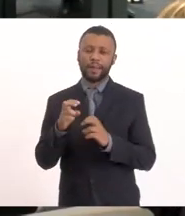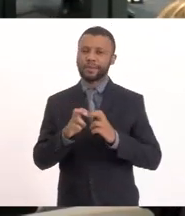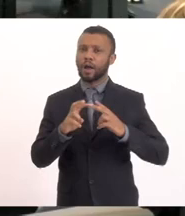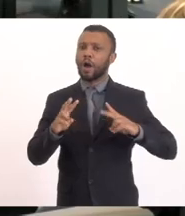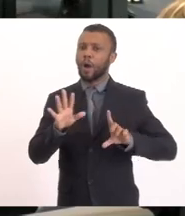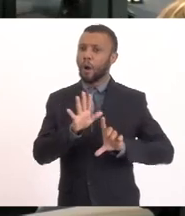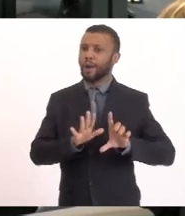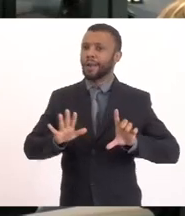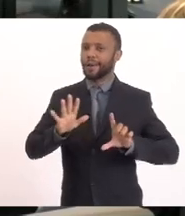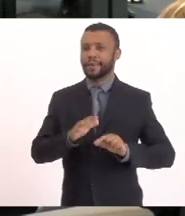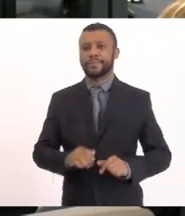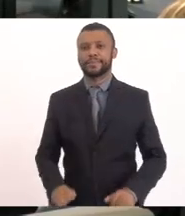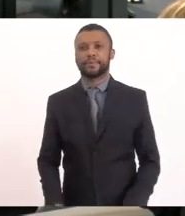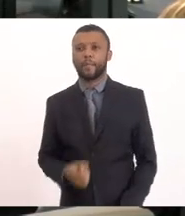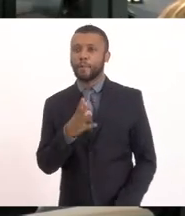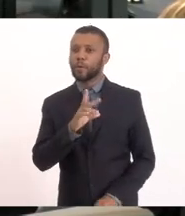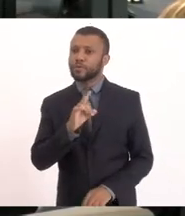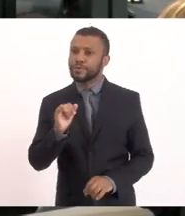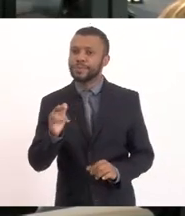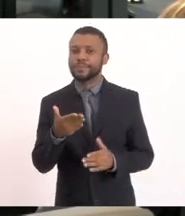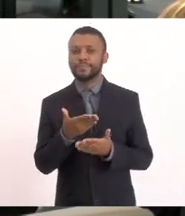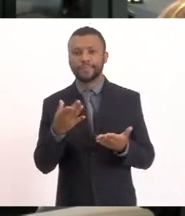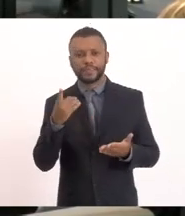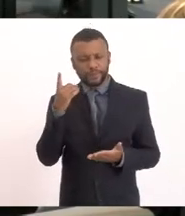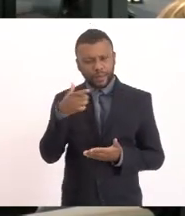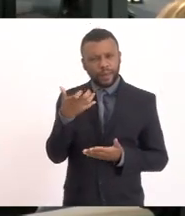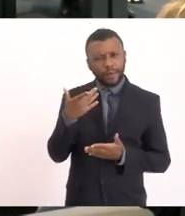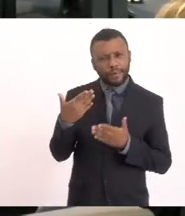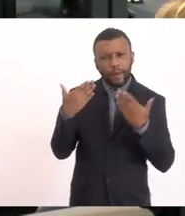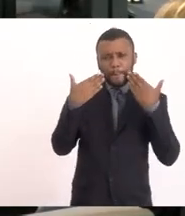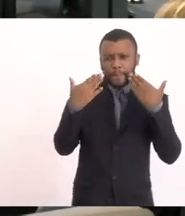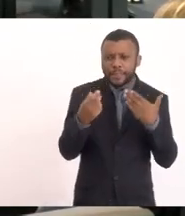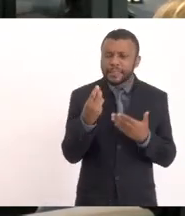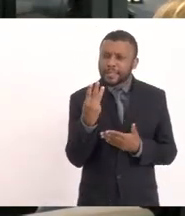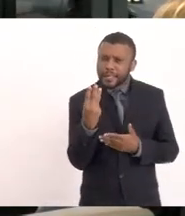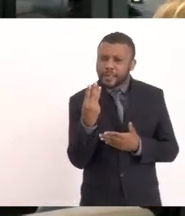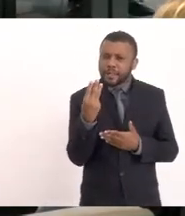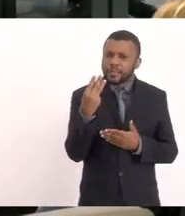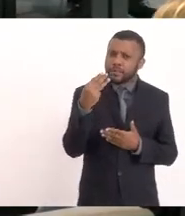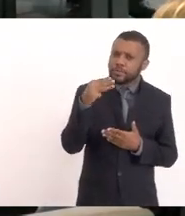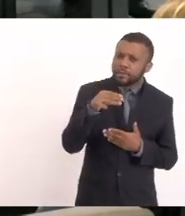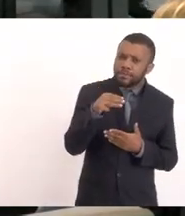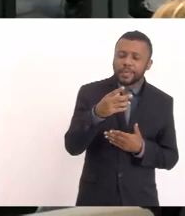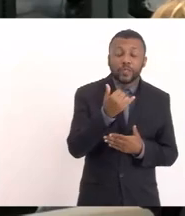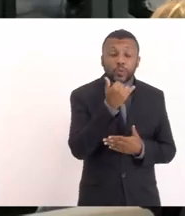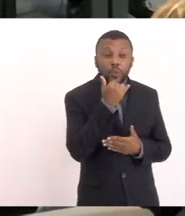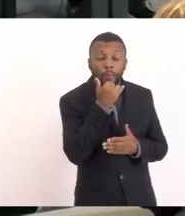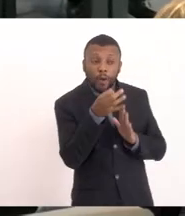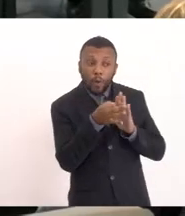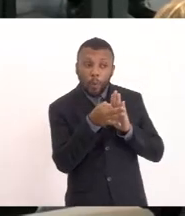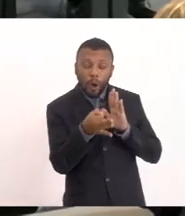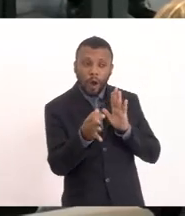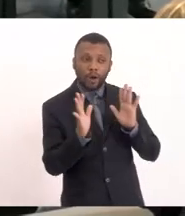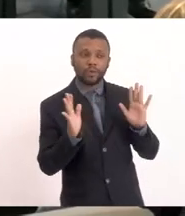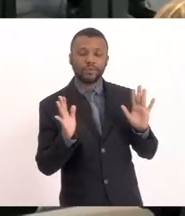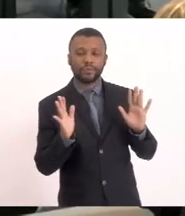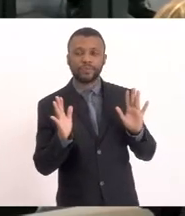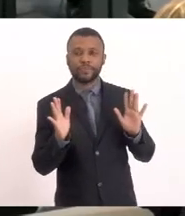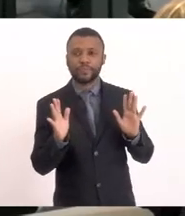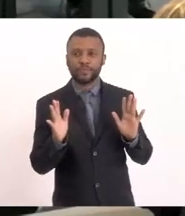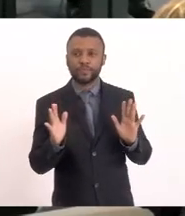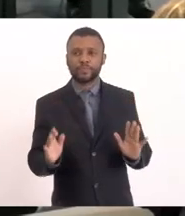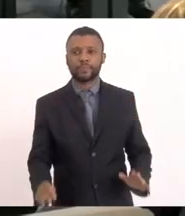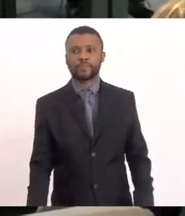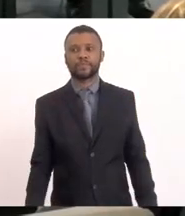Bom dia dia Deputado Tem como eu fazer Uma apresentação De três imagens Três fotos Vai difícil Não posso falar Hein?